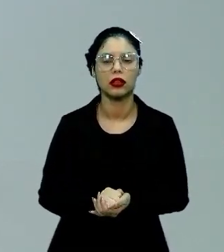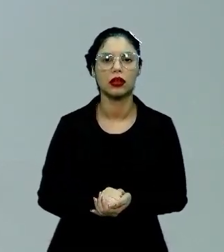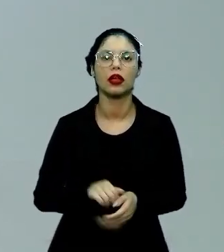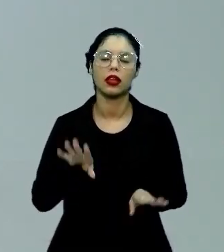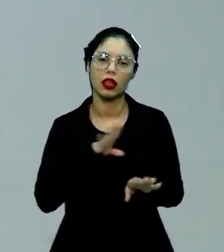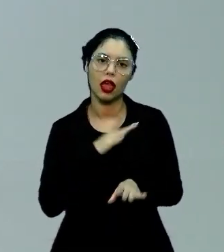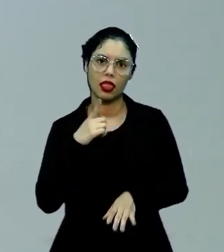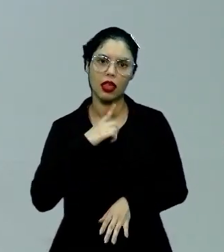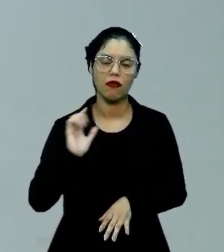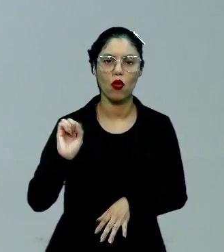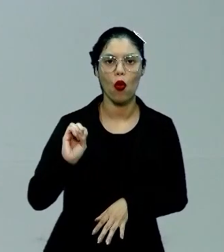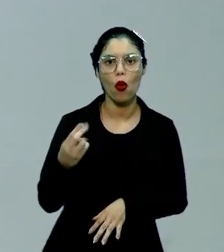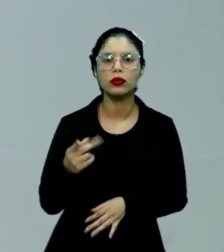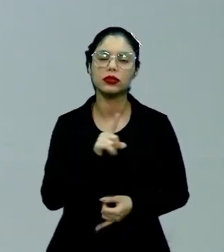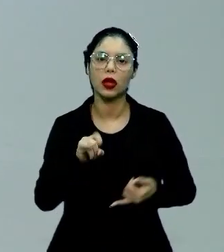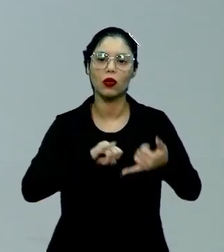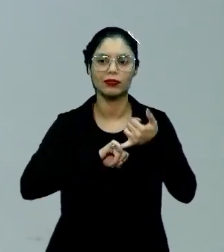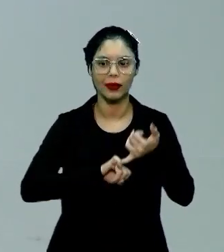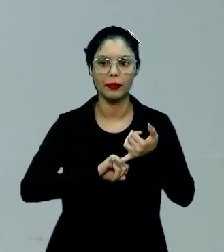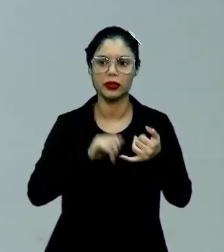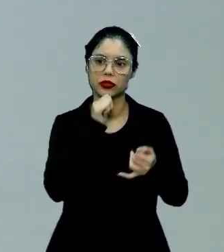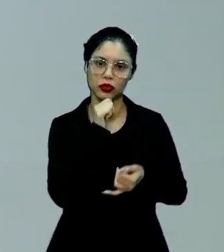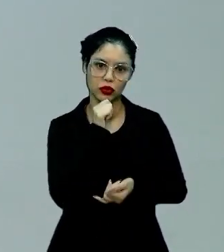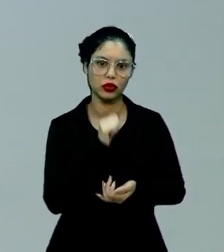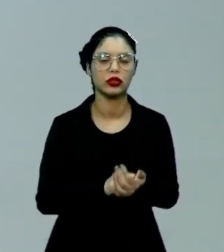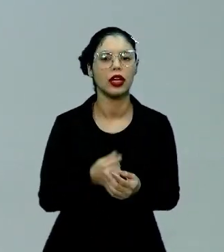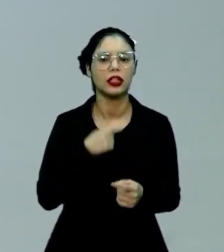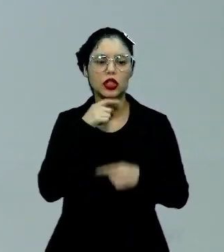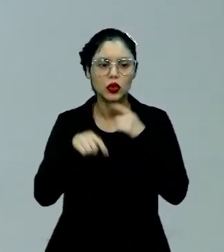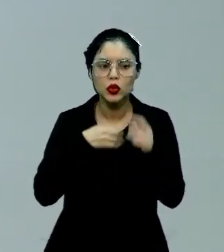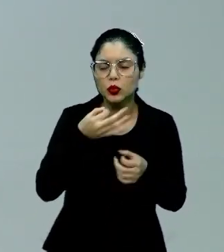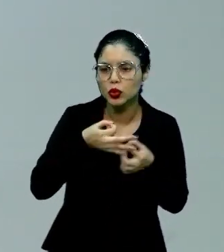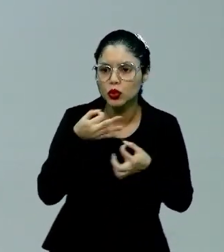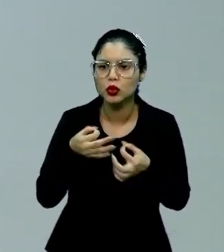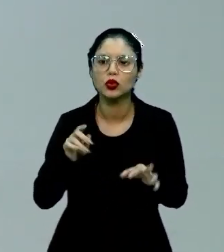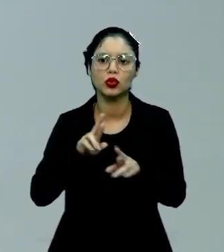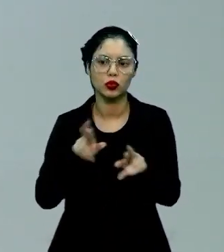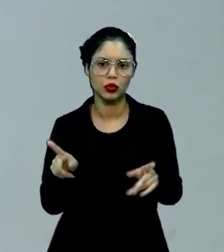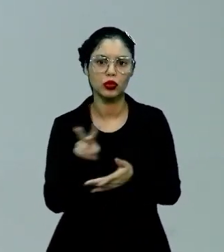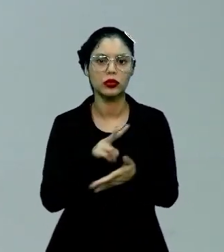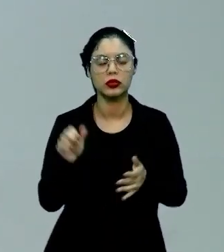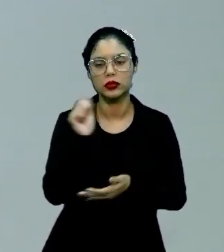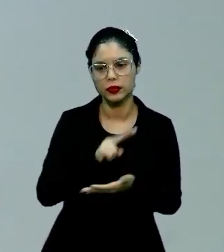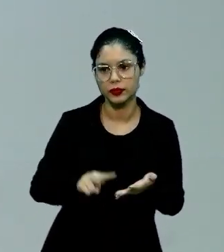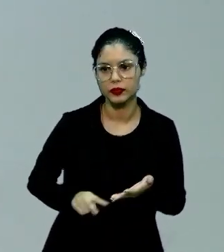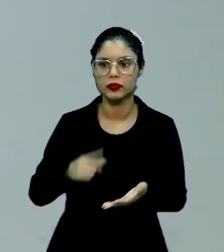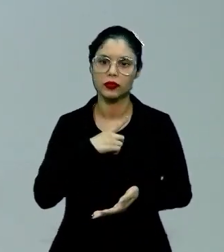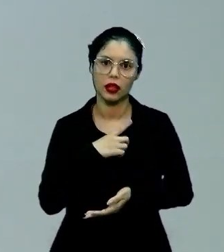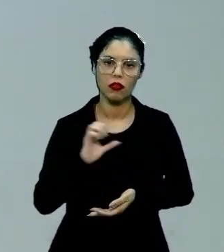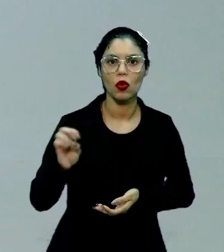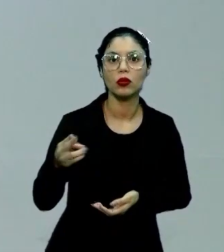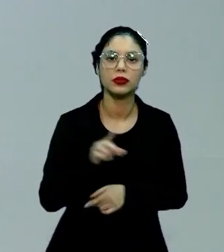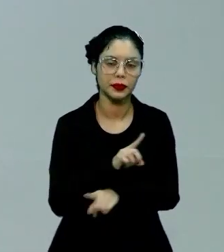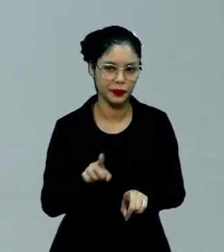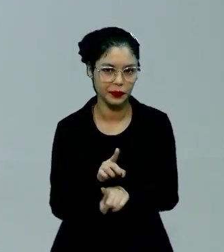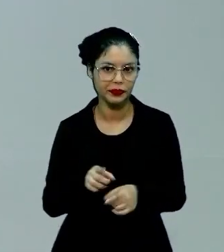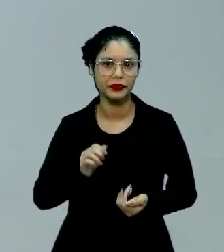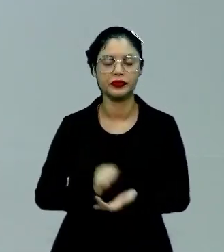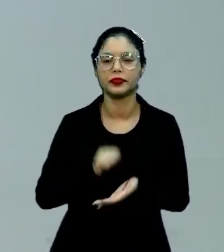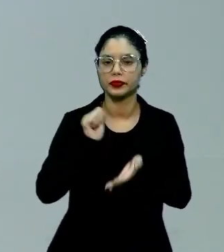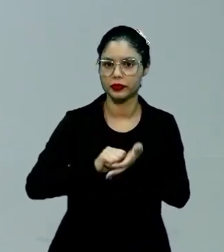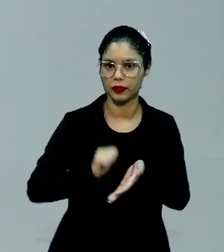muitos juros simulados, enfim, de vídeo-opiniões dos leitores acerca do que o